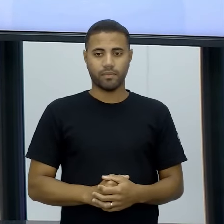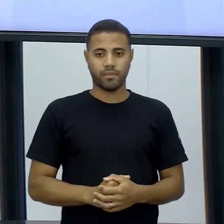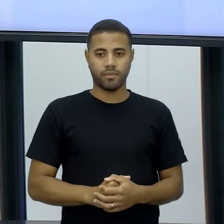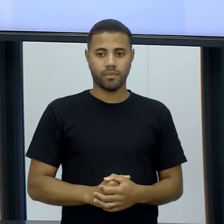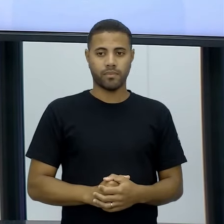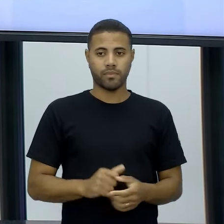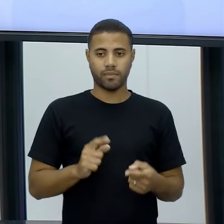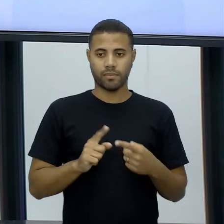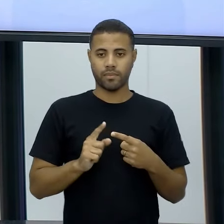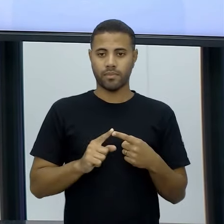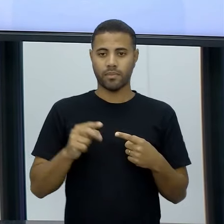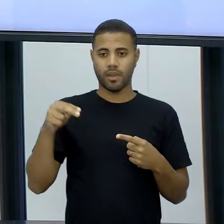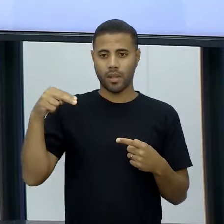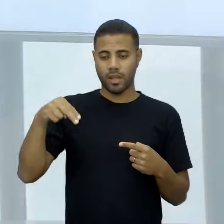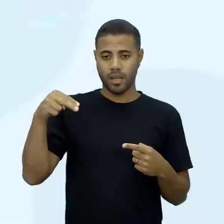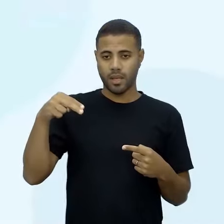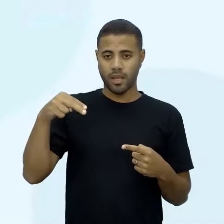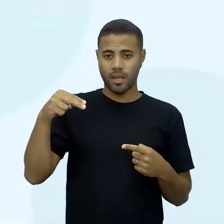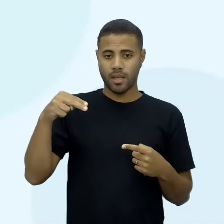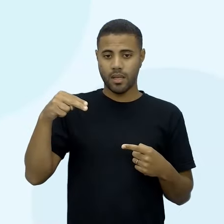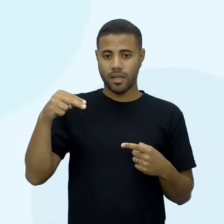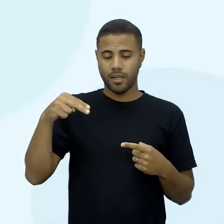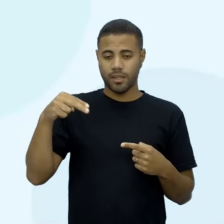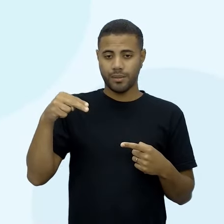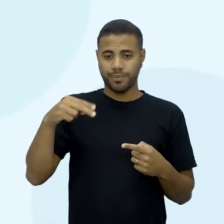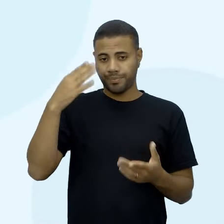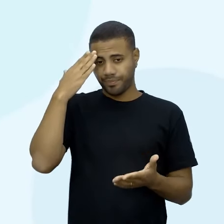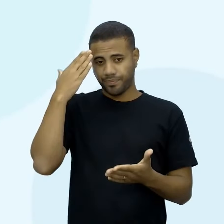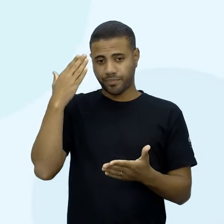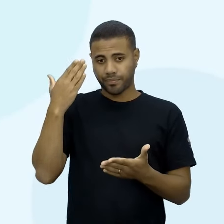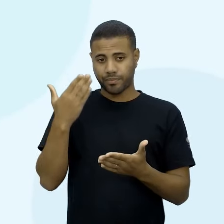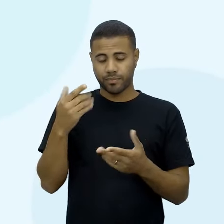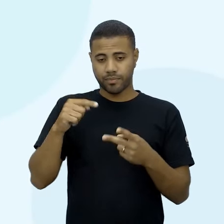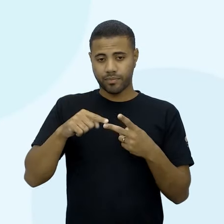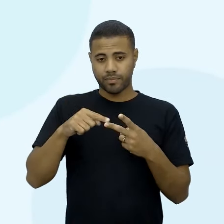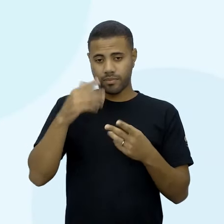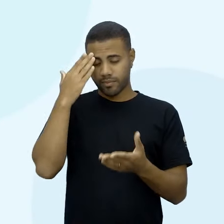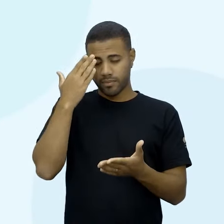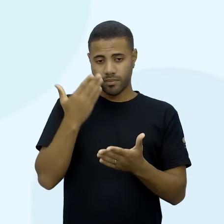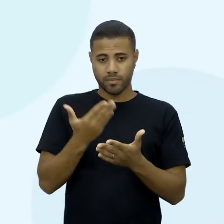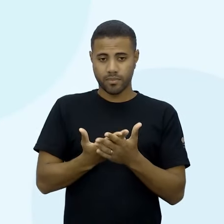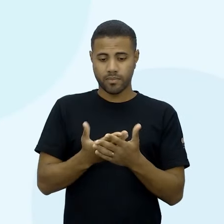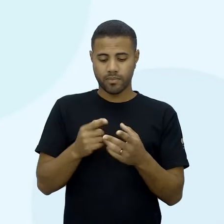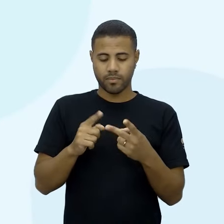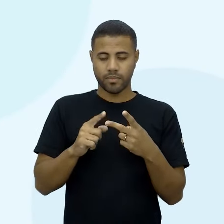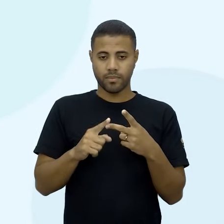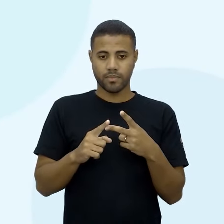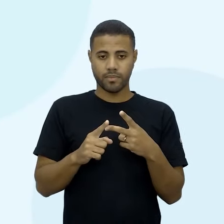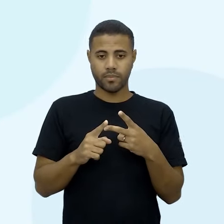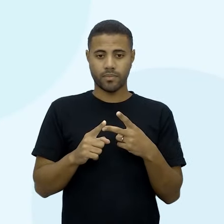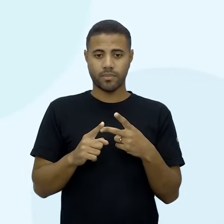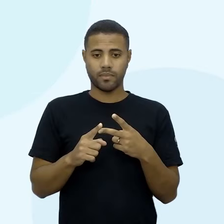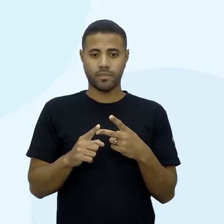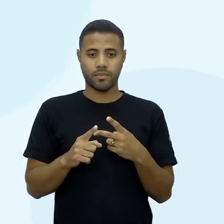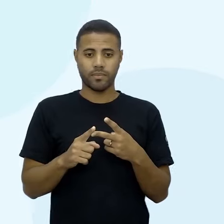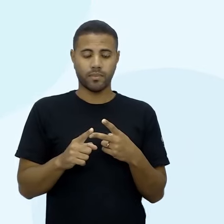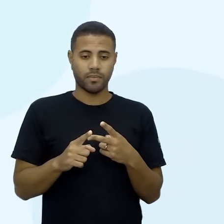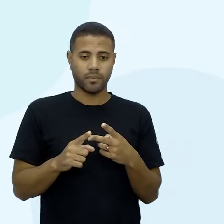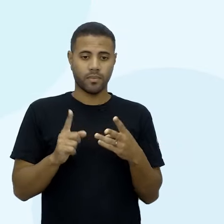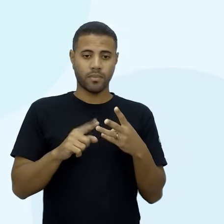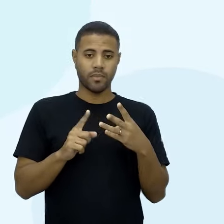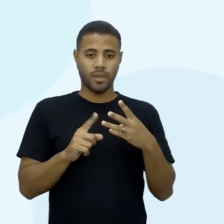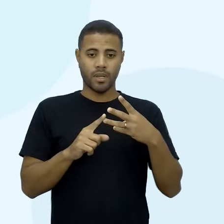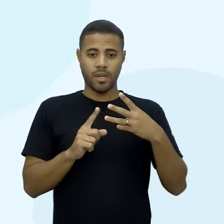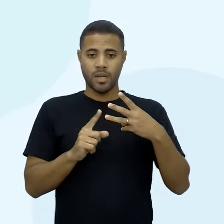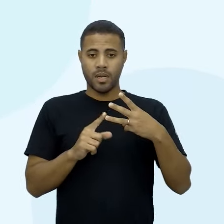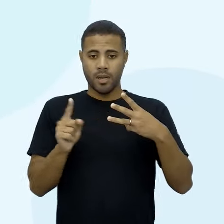N, o nível de confiança, a gente vai substituir o valor aí. O valor padronizado é o Z, que a gente chamou,